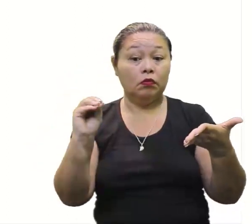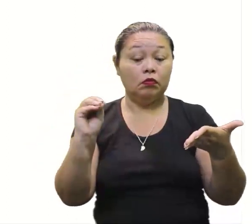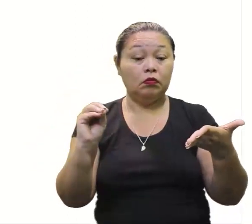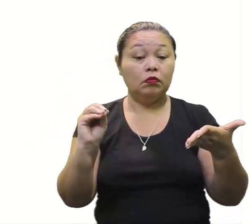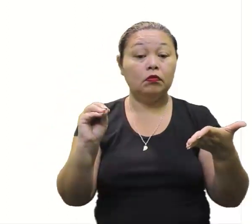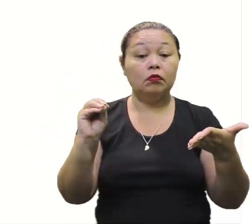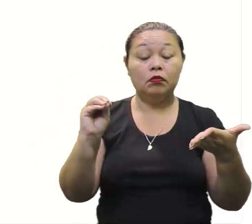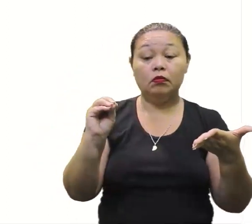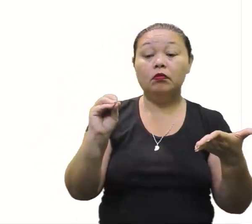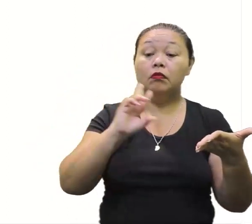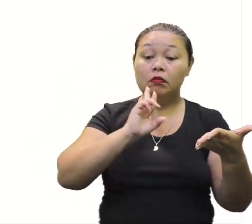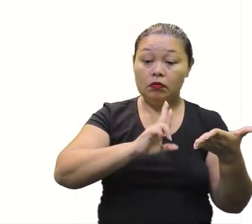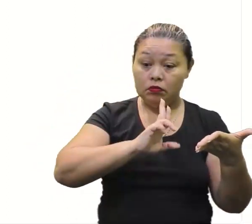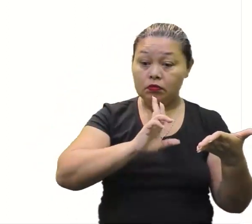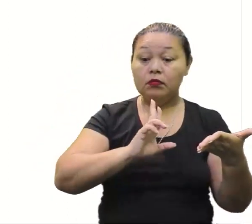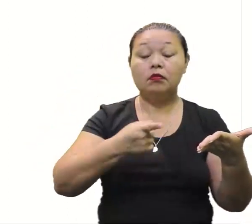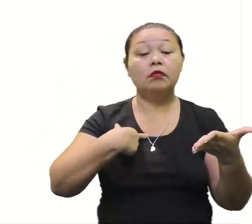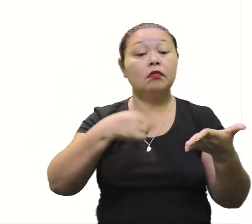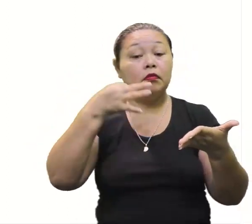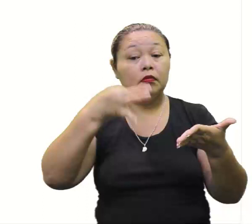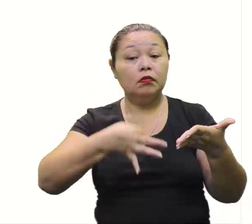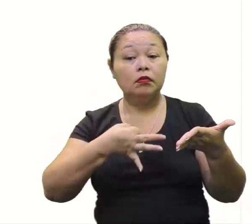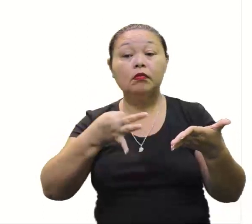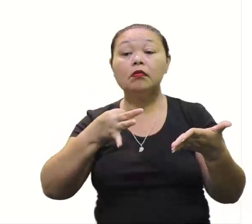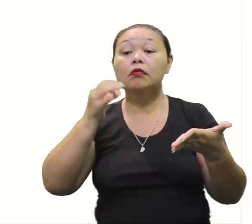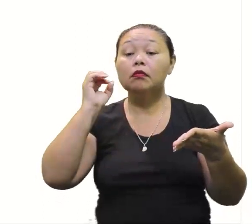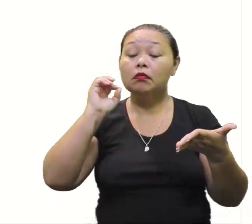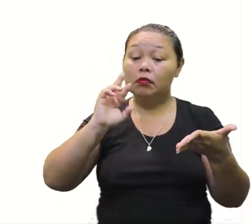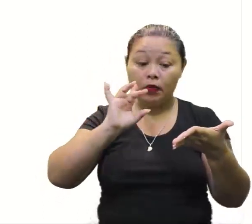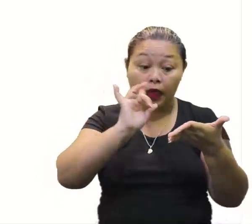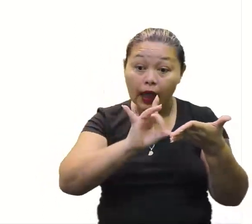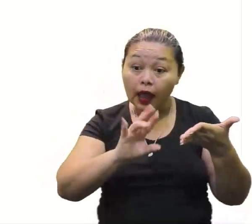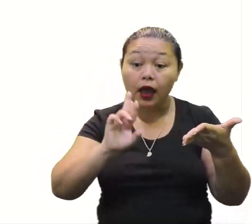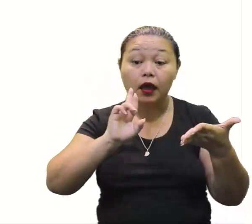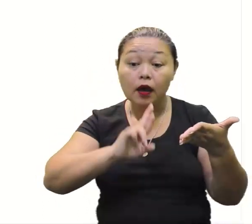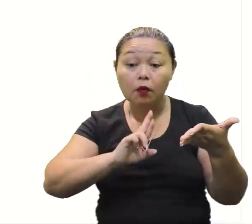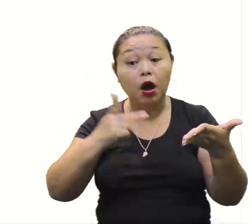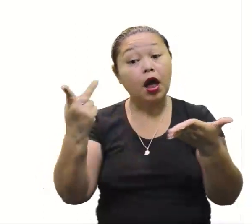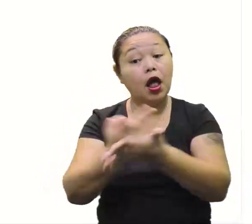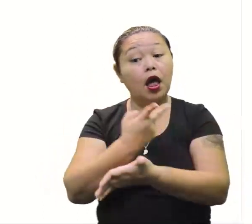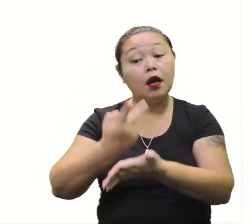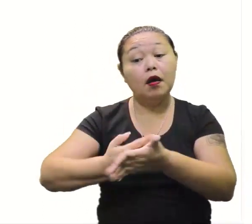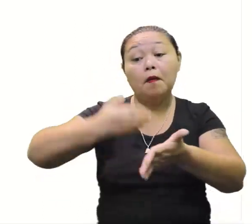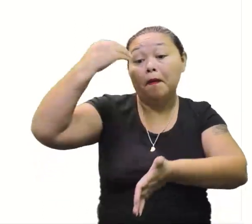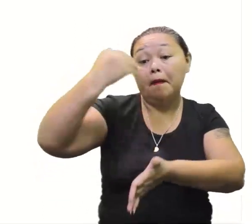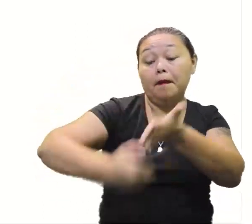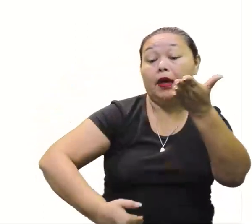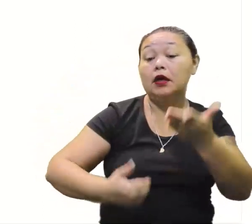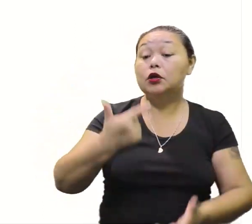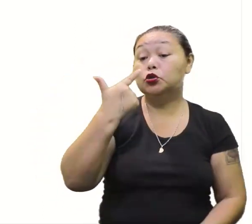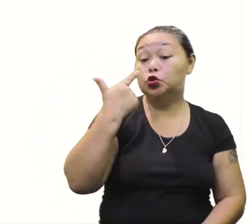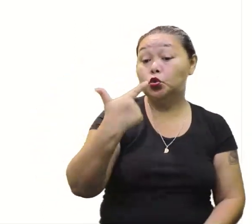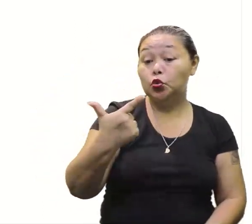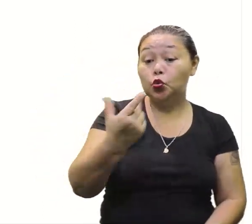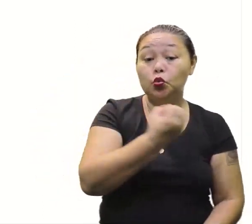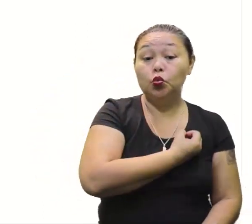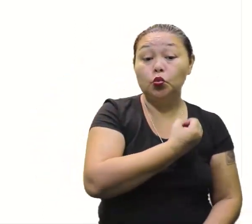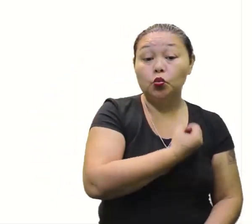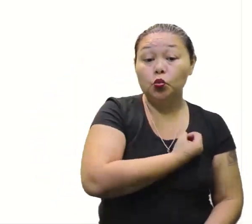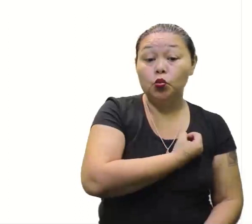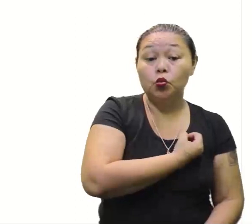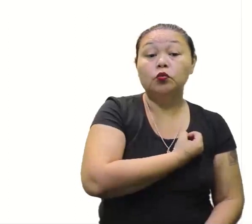3 pontos para cada resposta correta. Isso. E para cada resposta errada, perde 2 pontos. Uhum.